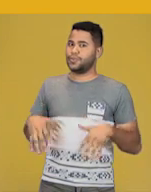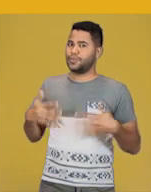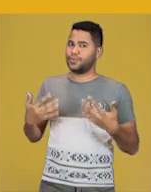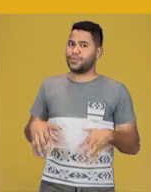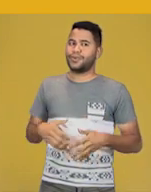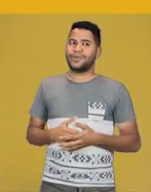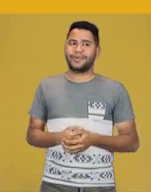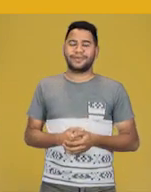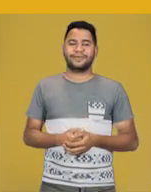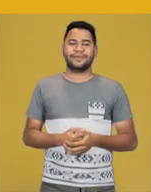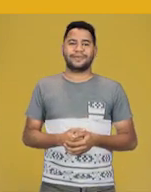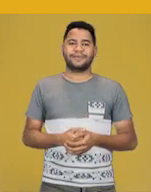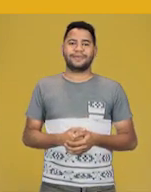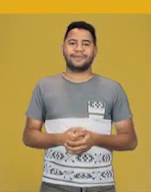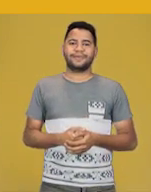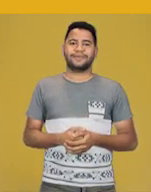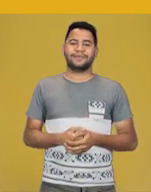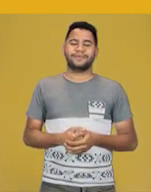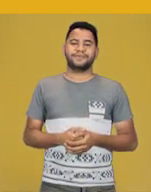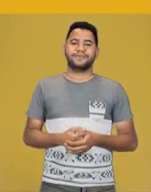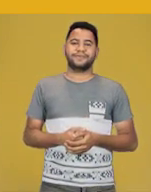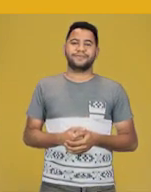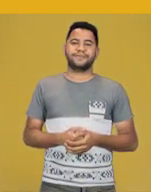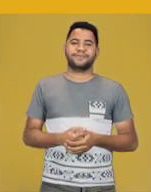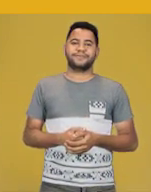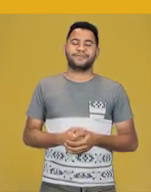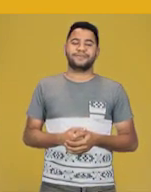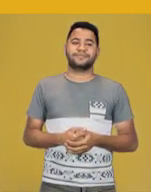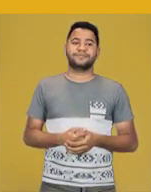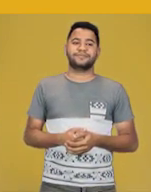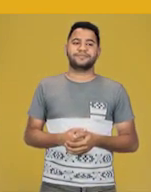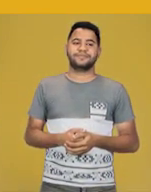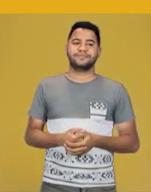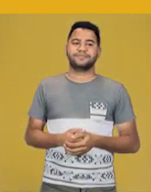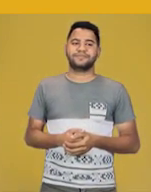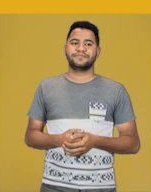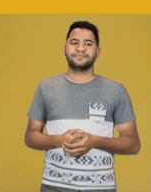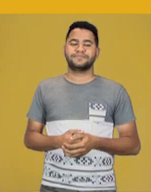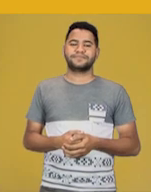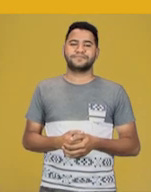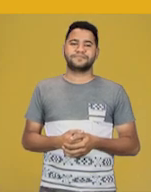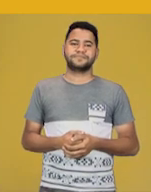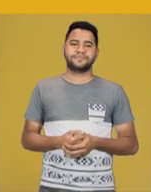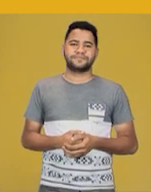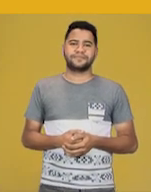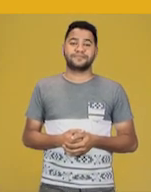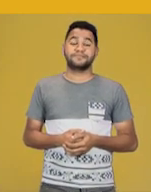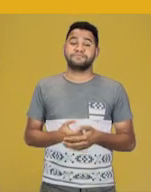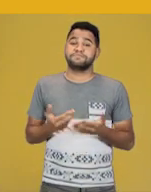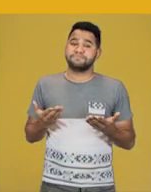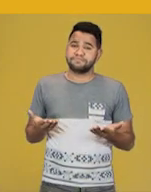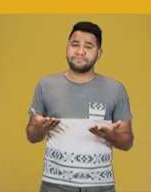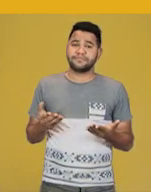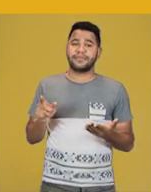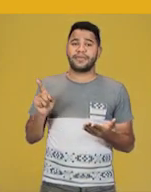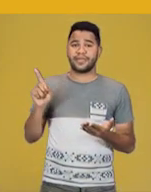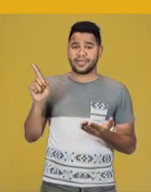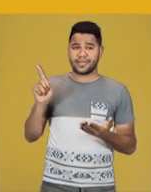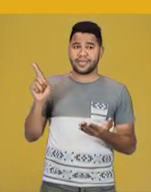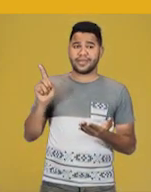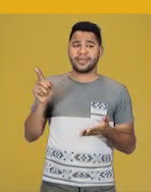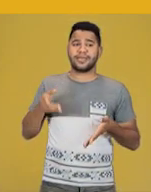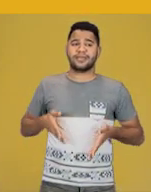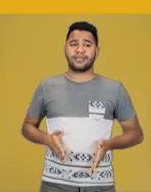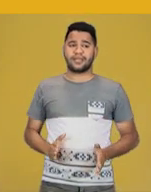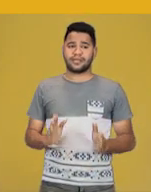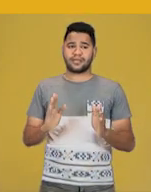I almost... I have to take a breath. To continue reading this name. Então, Pablo Picasso nasceu